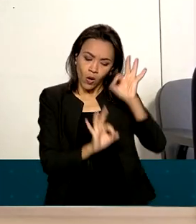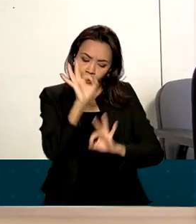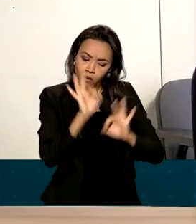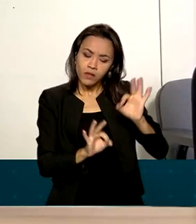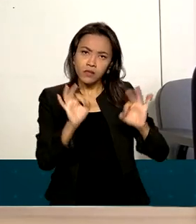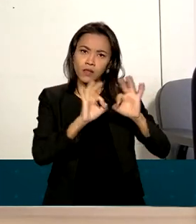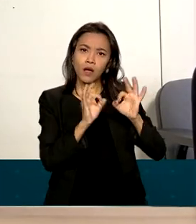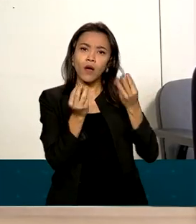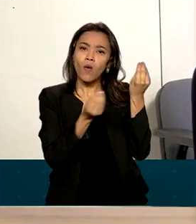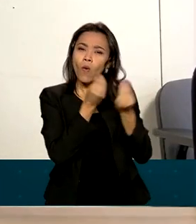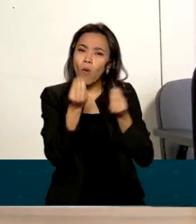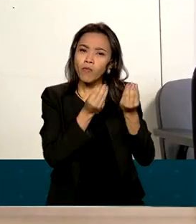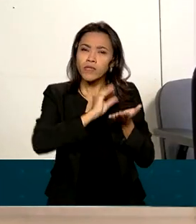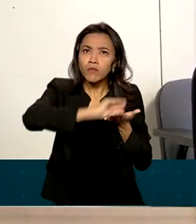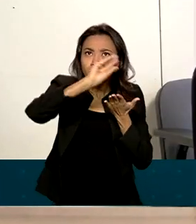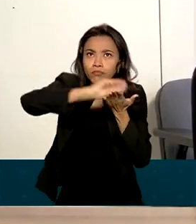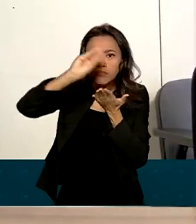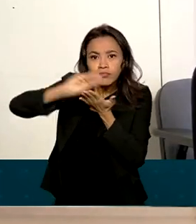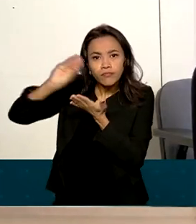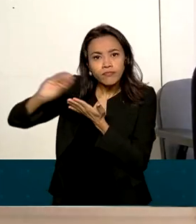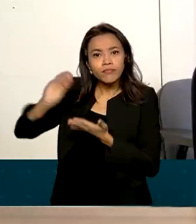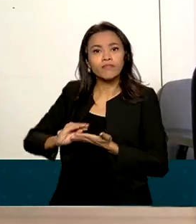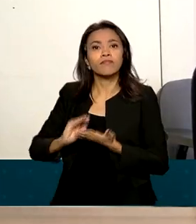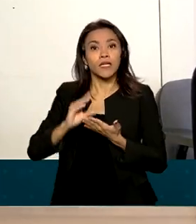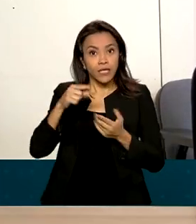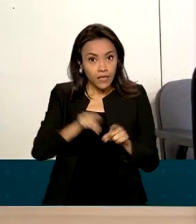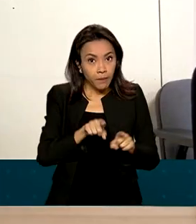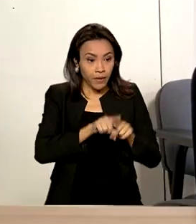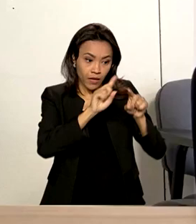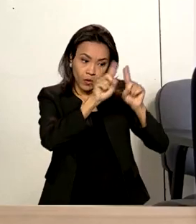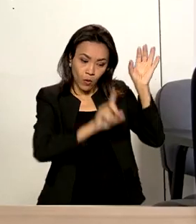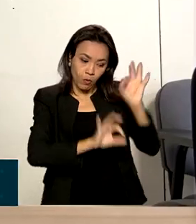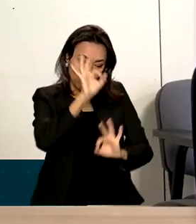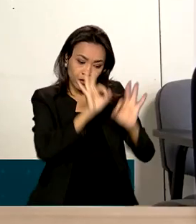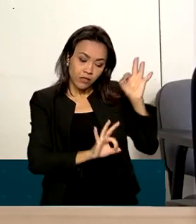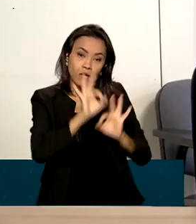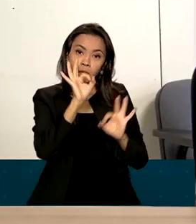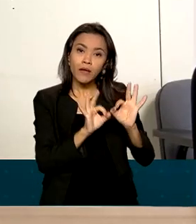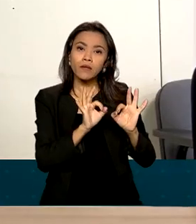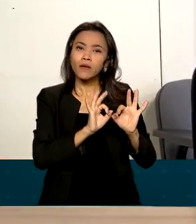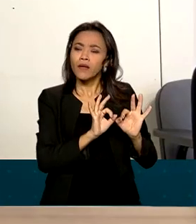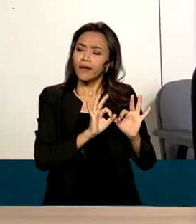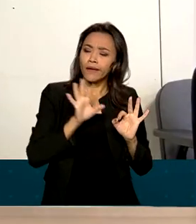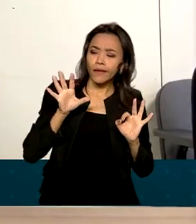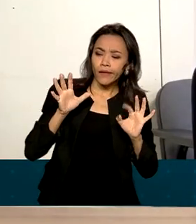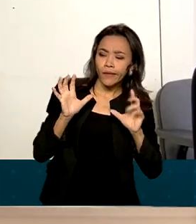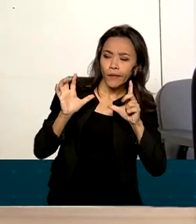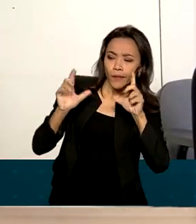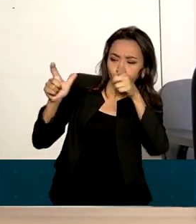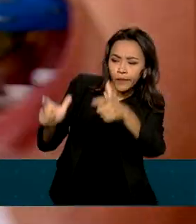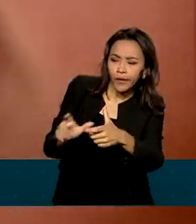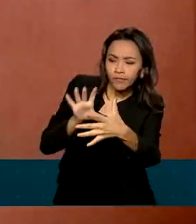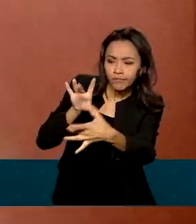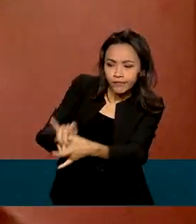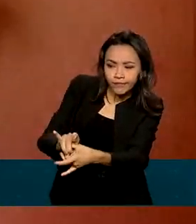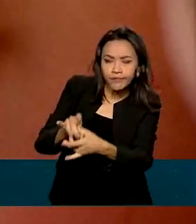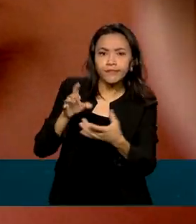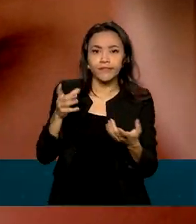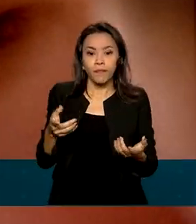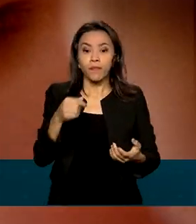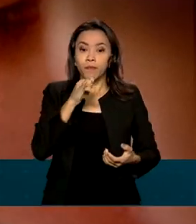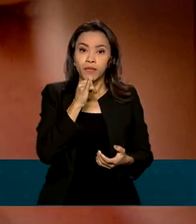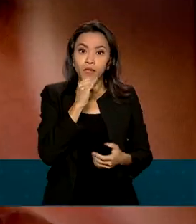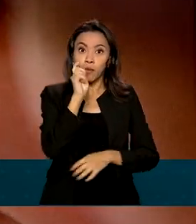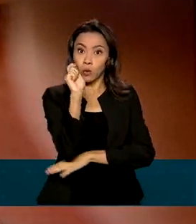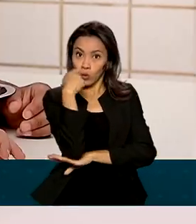o recurso vai ser feito e, idealmente, esse planejamento também deve ser feito com áreas que conversem com alimentação e nutrição. Em Pelotas,